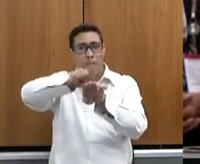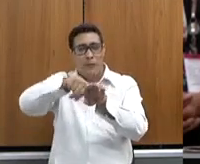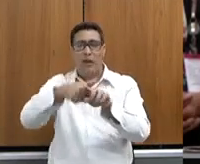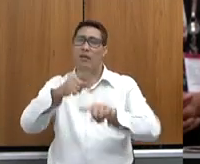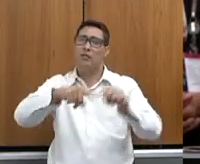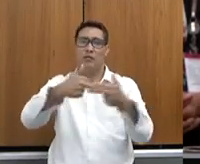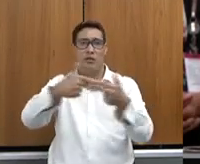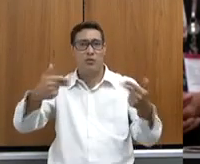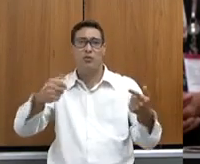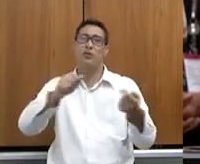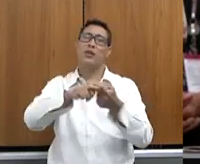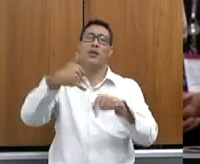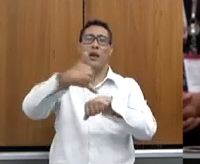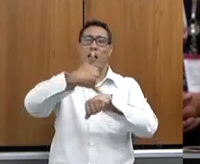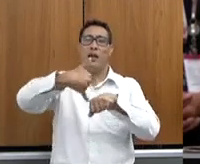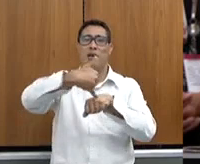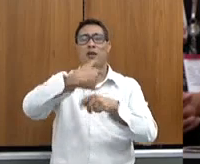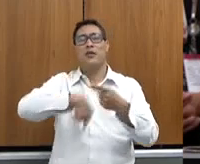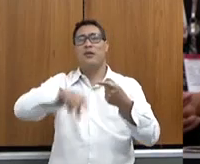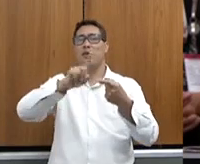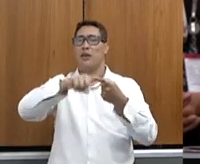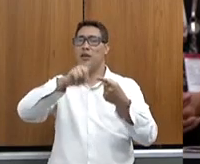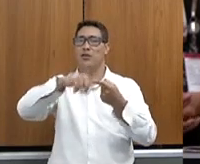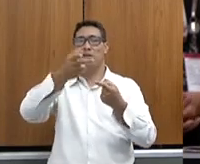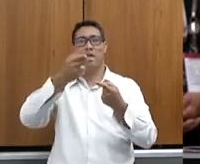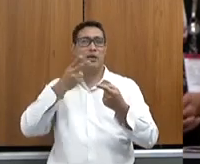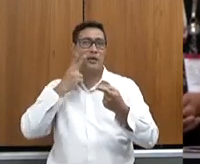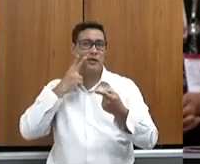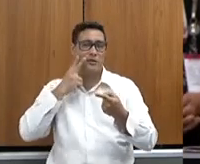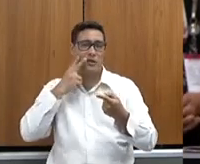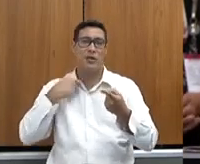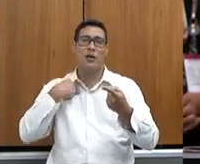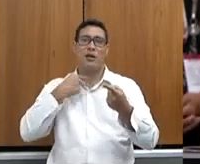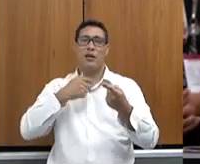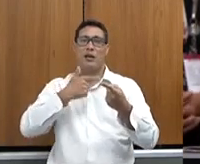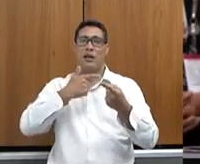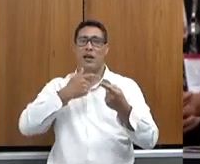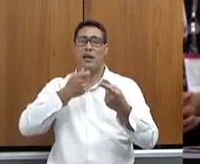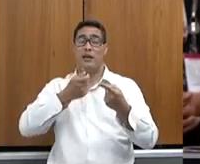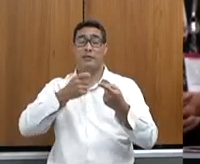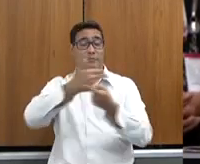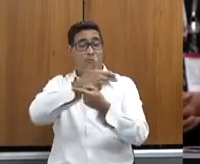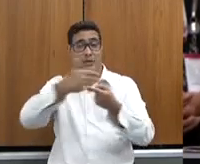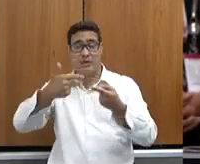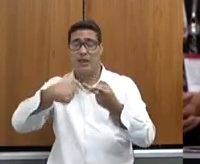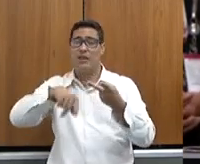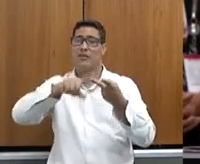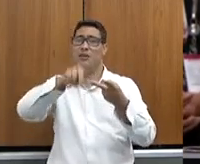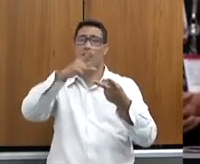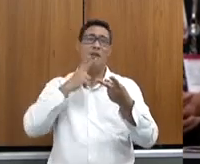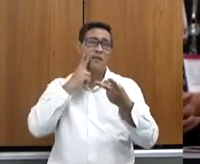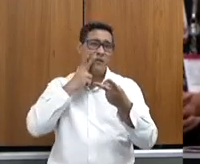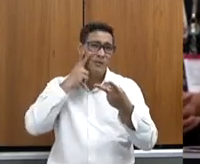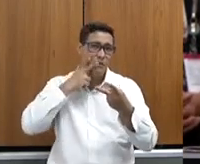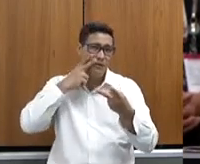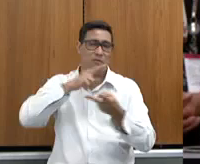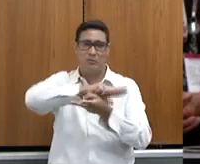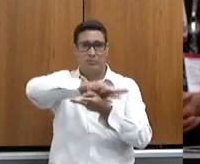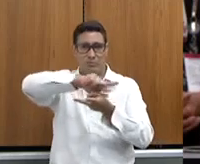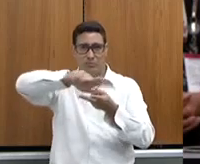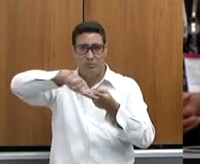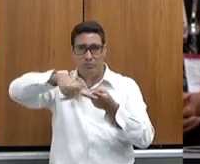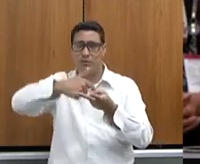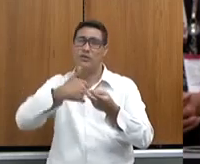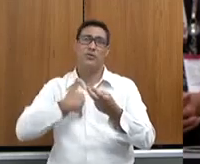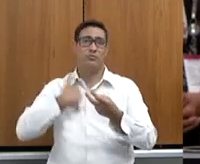como o azeite, como a cachaça, como os vinhos que estamos produzindo hoje em Minas Gerais através da EPAMIG, e que nos orgulha muito.